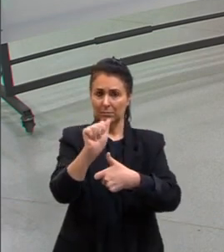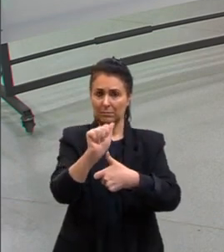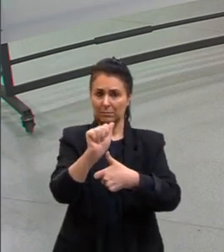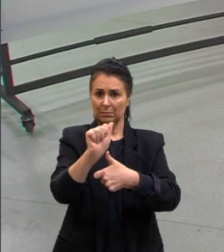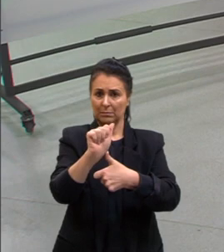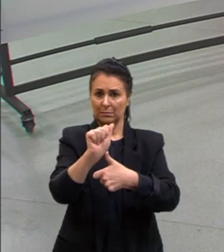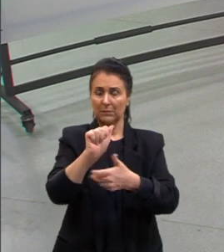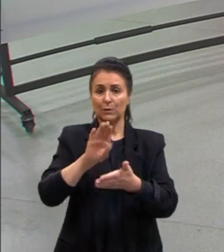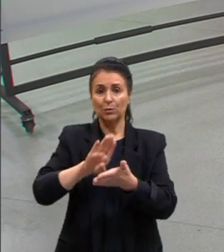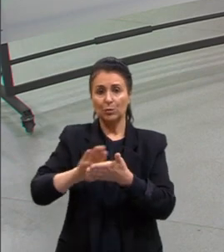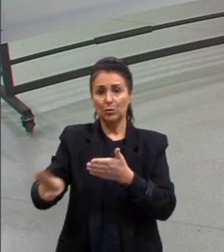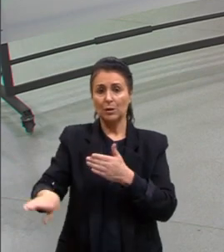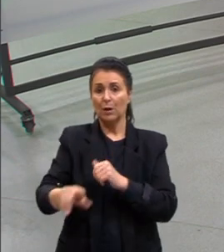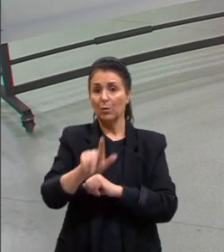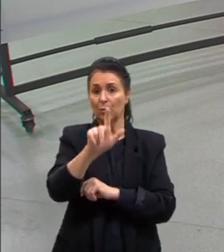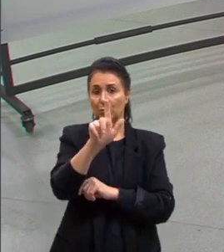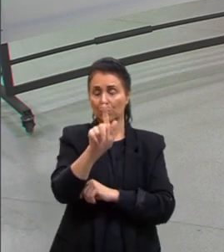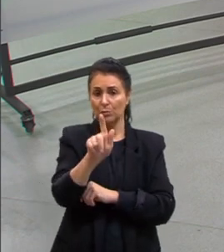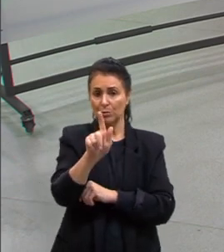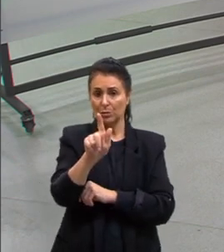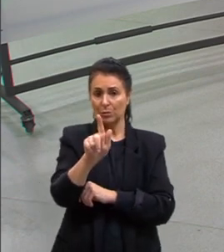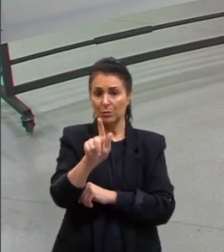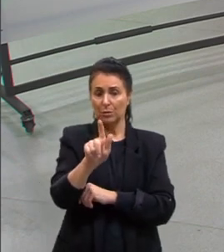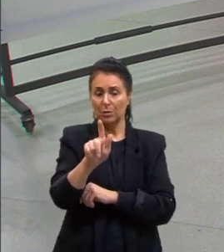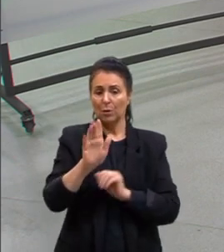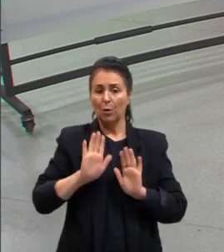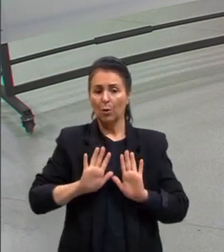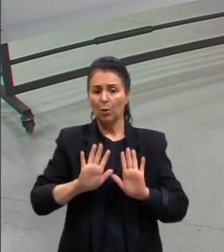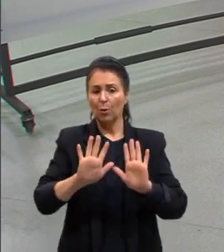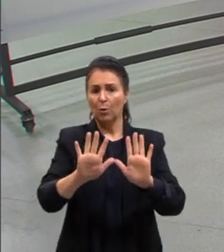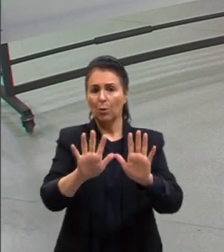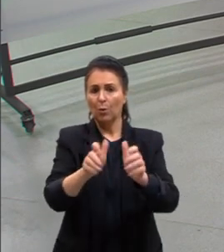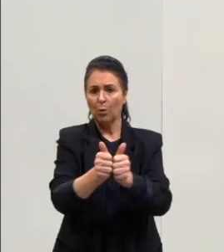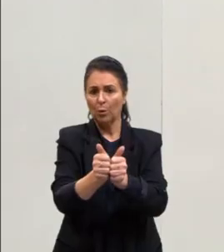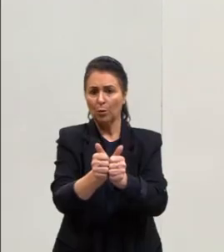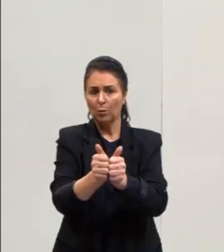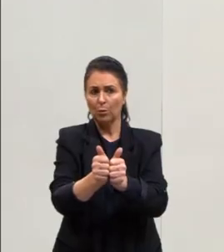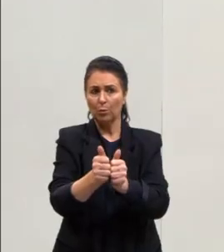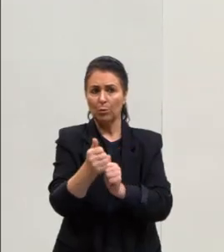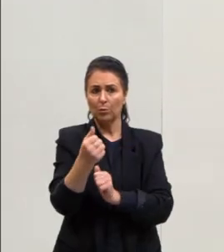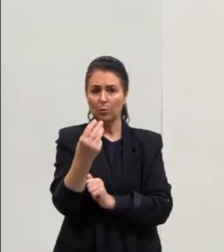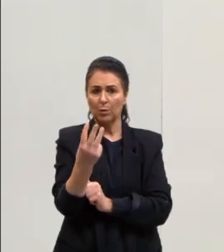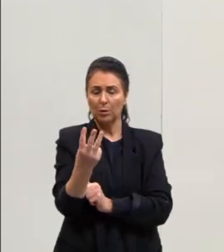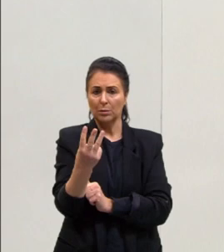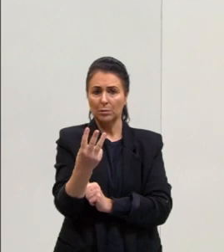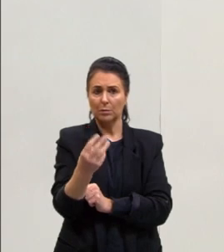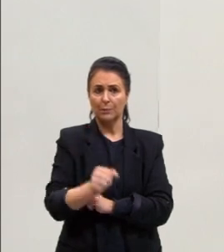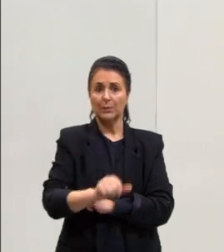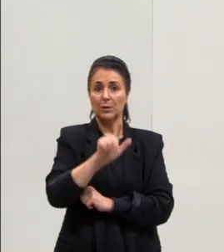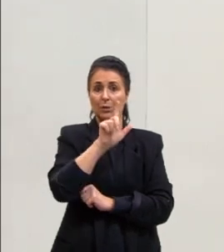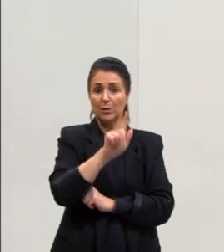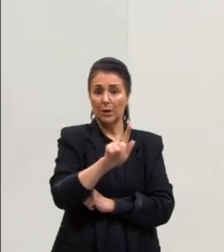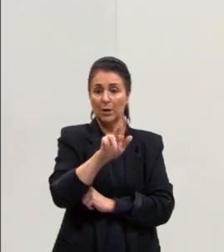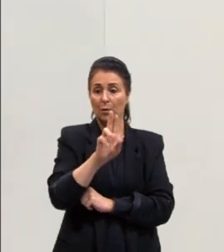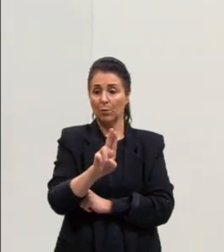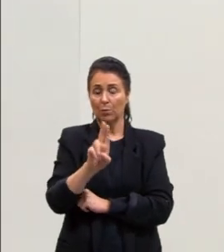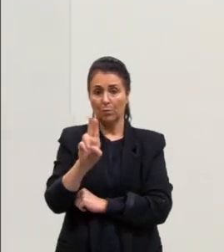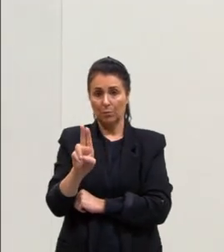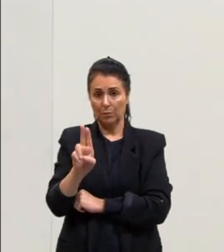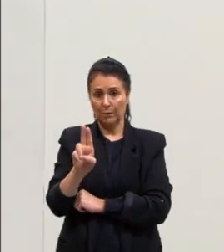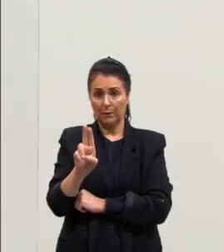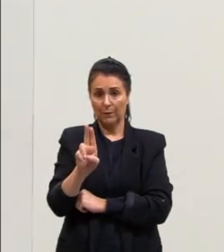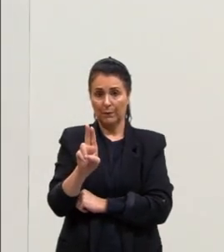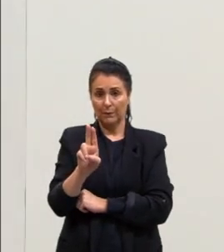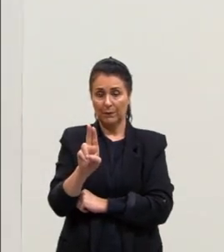Se deletar o G, vamos ver o códon 3, que é o G, U, U. É isso, né?